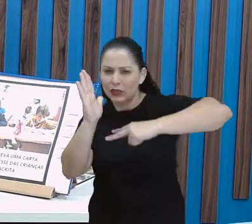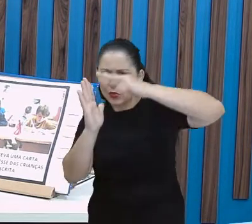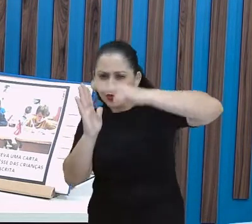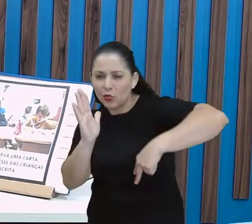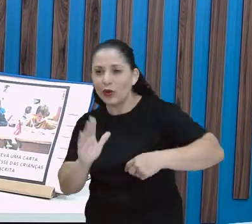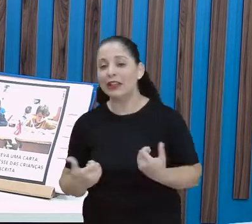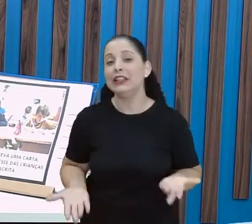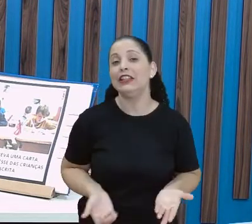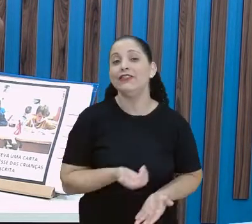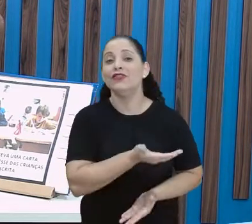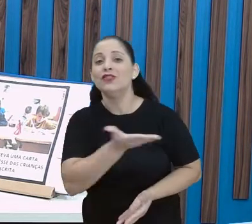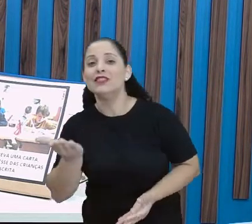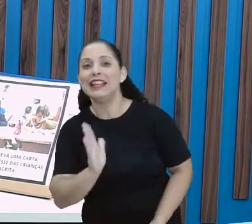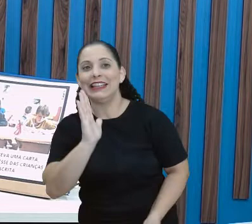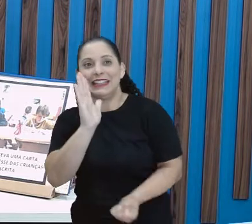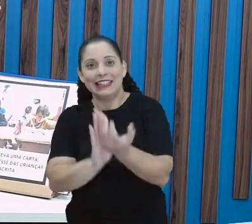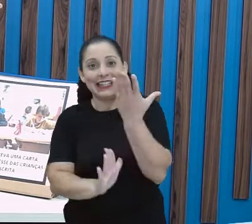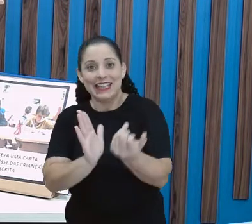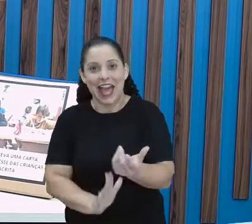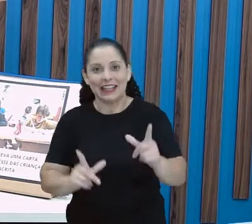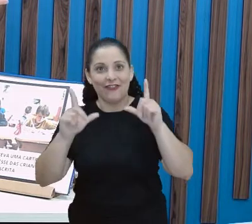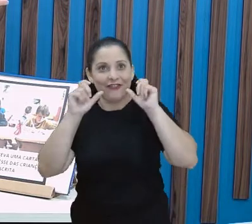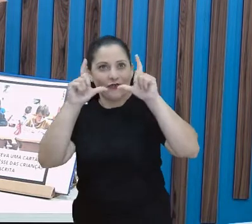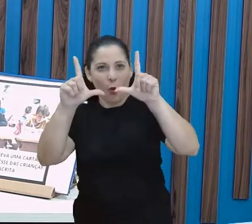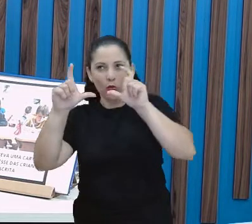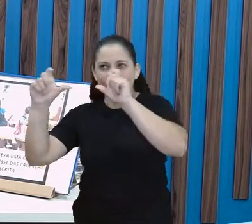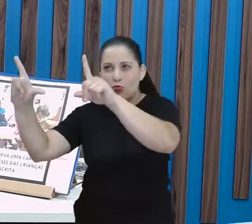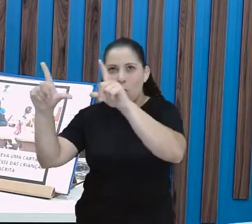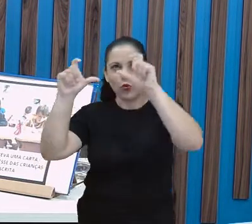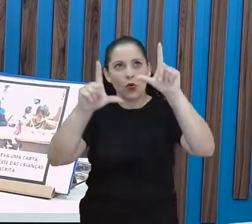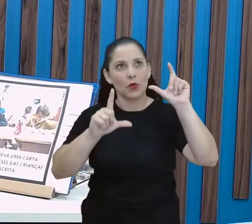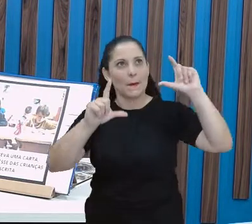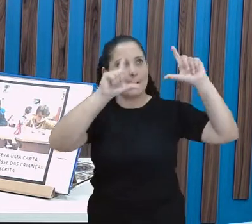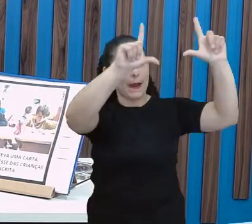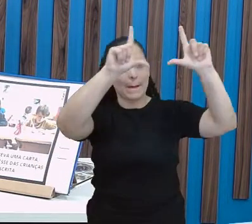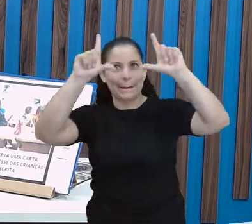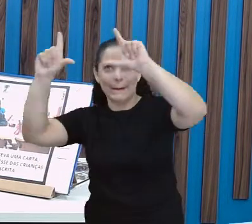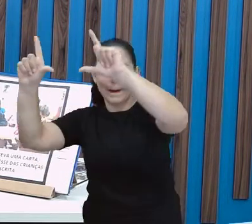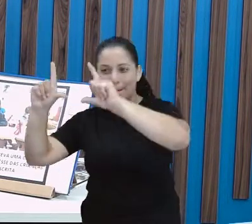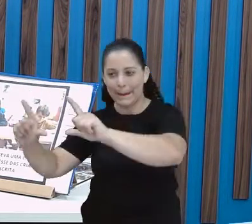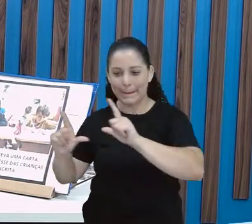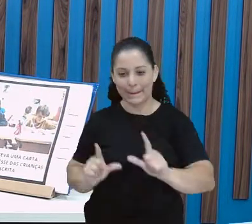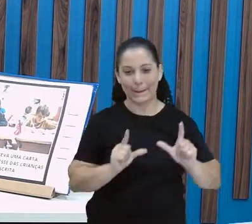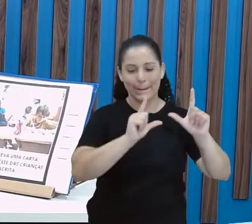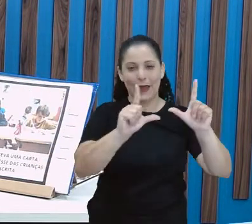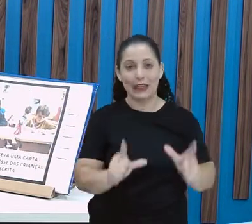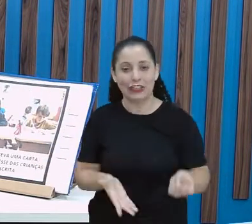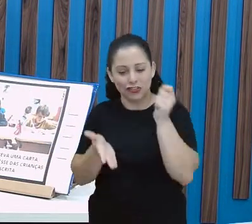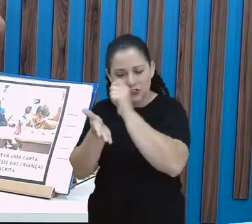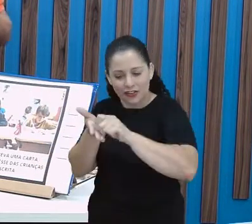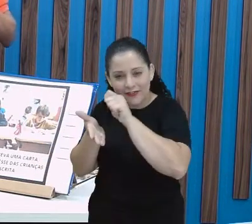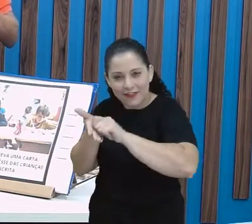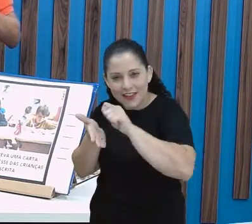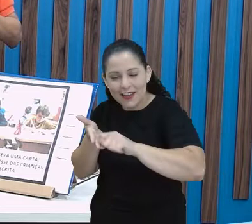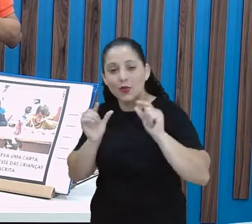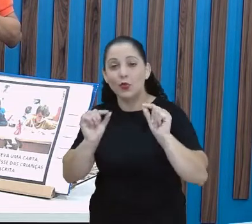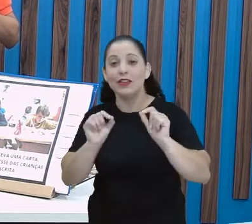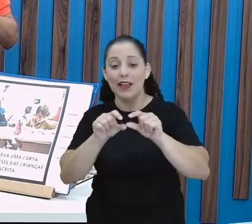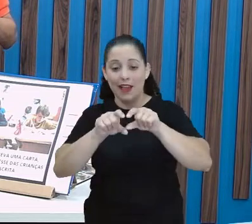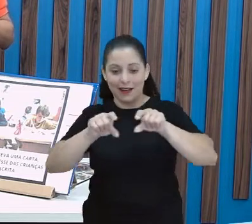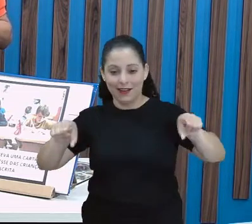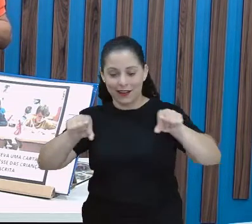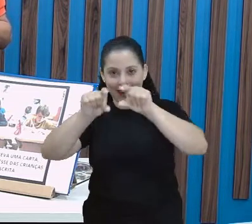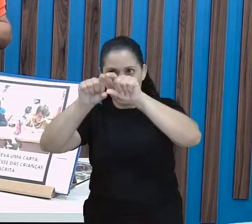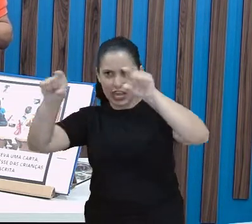fotografia Junto com a sua turma E escrever as legendas? Já verificou que a legenda